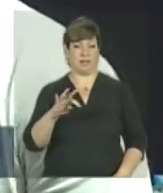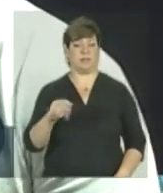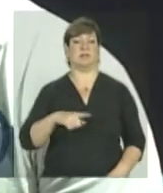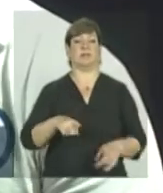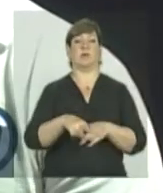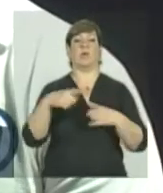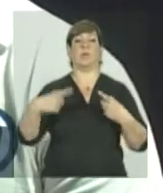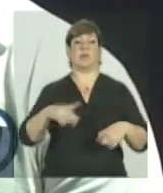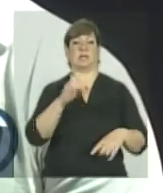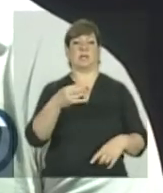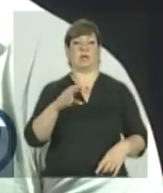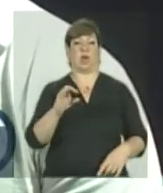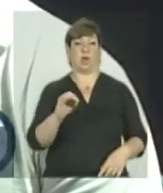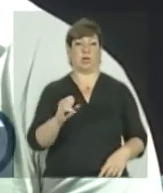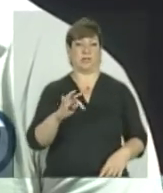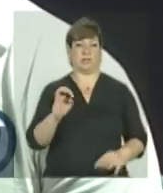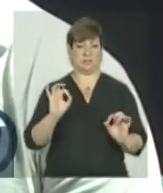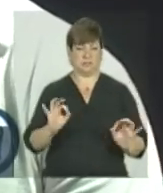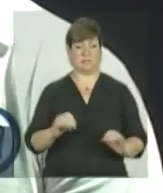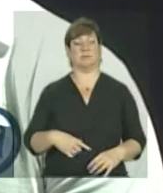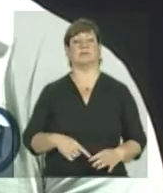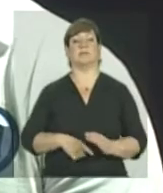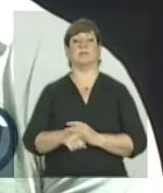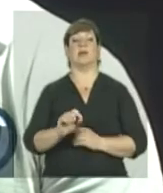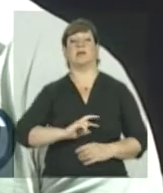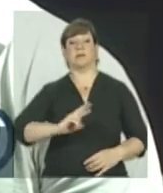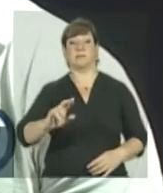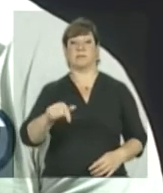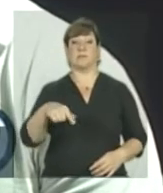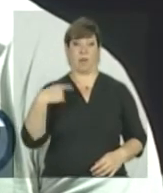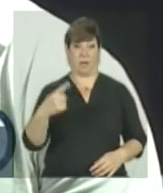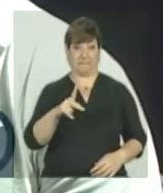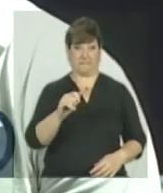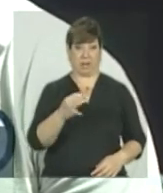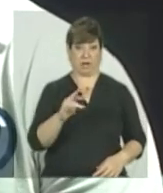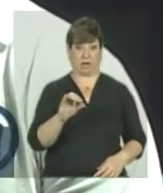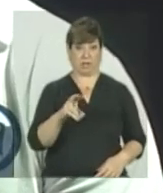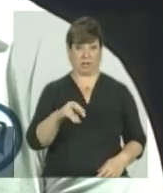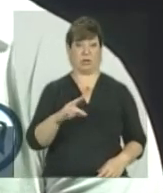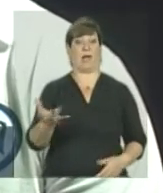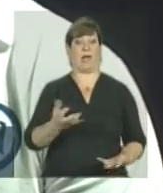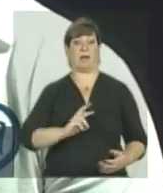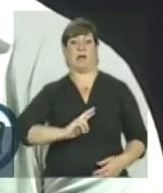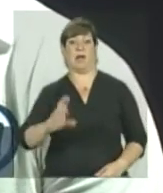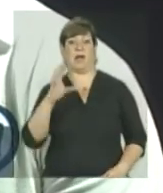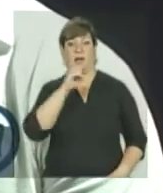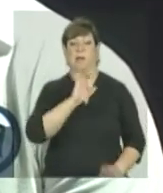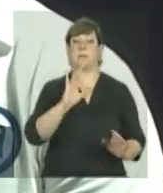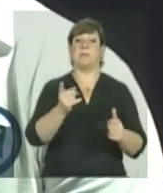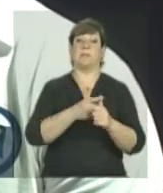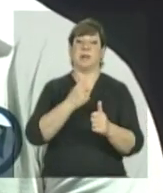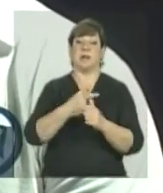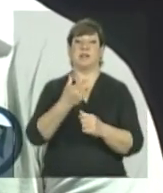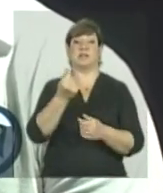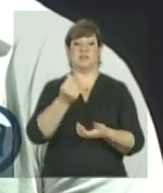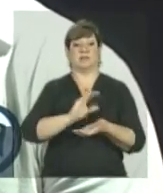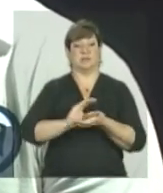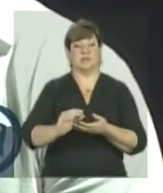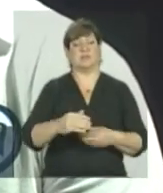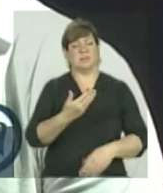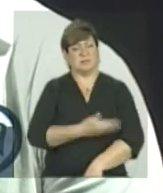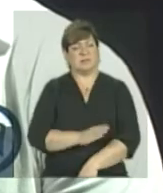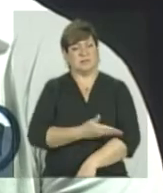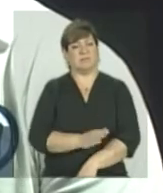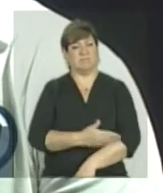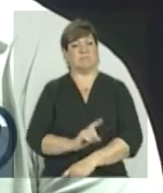quer primeiro o resultado, né? E nem sempre é assim que acontece no esporte. Primeiro, você precisa do investimento para ter o resultado. E o